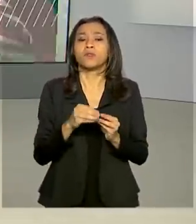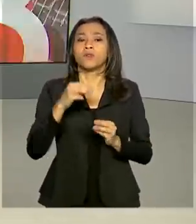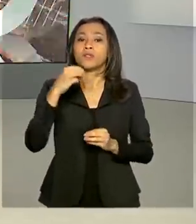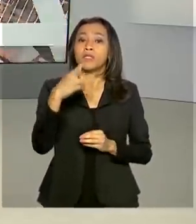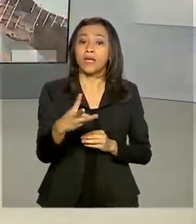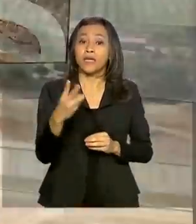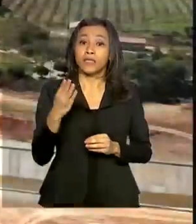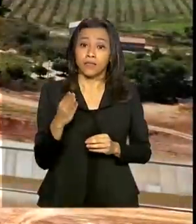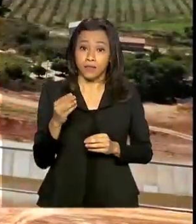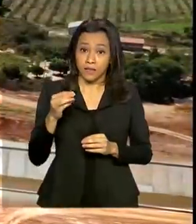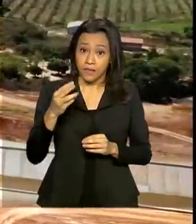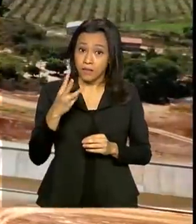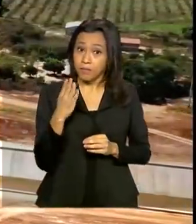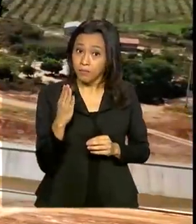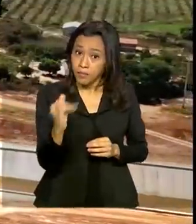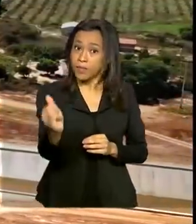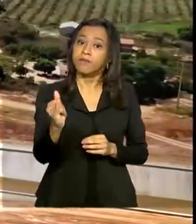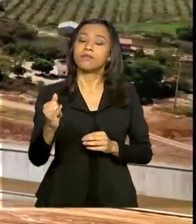investimentos.